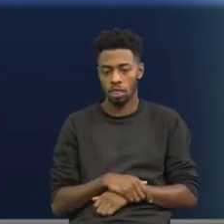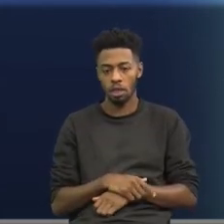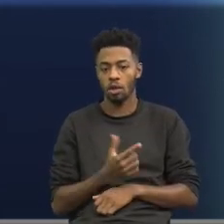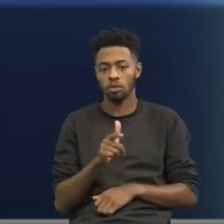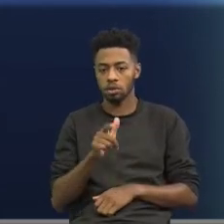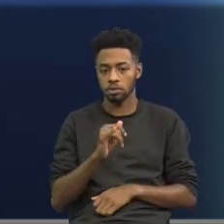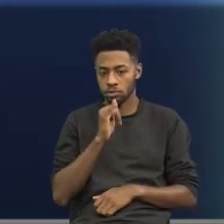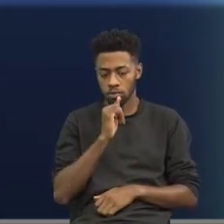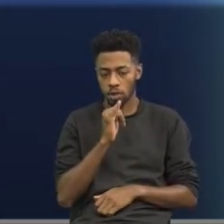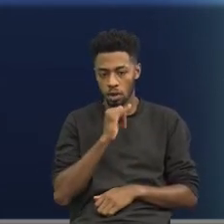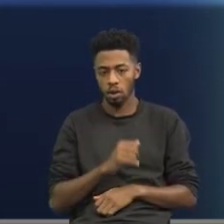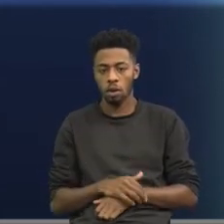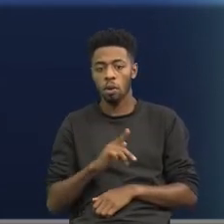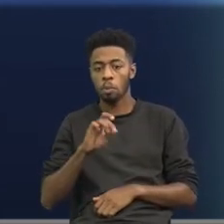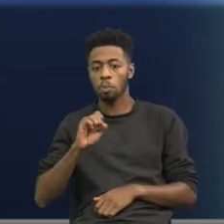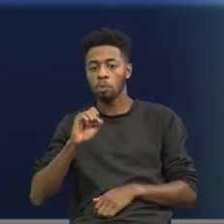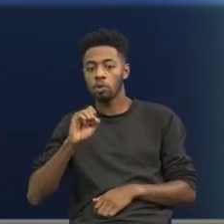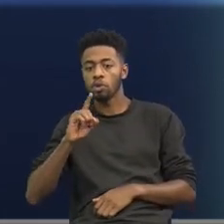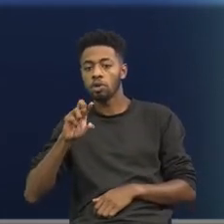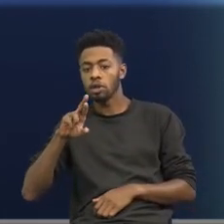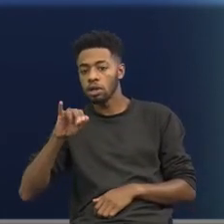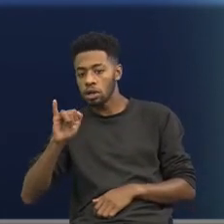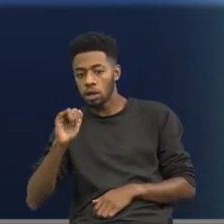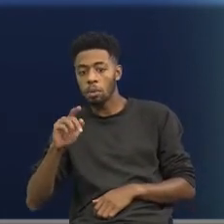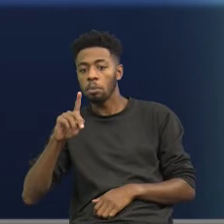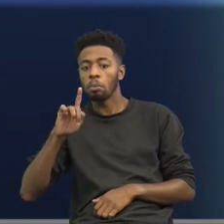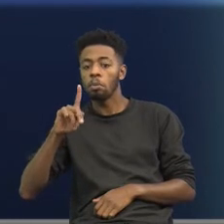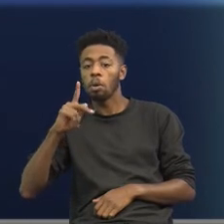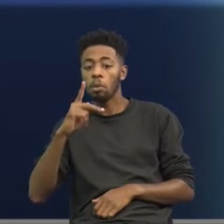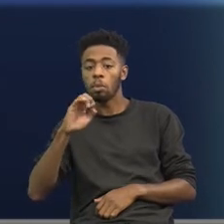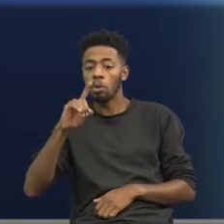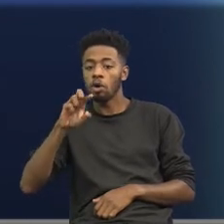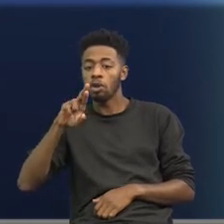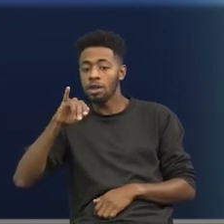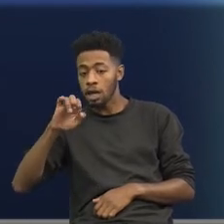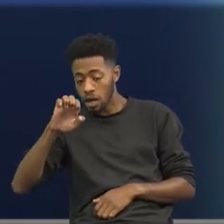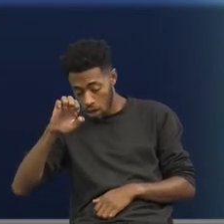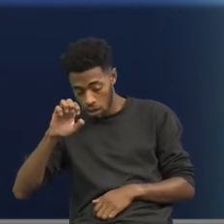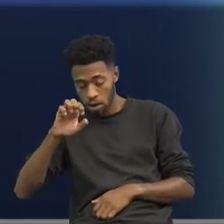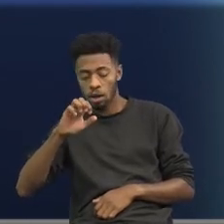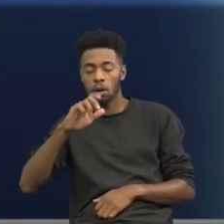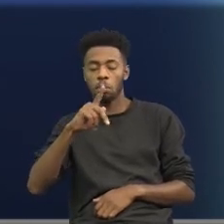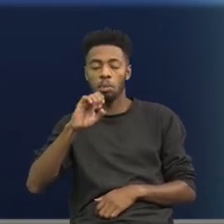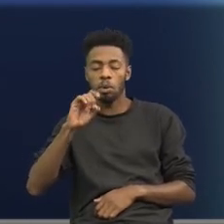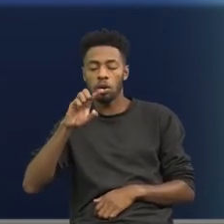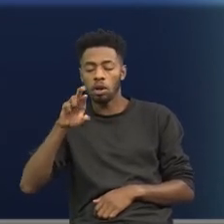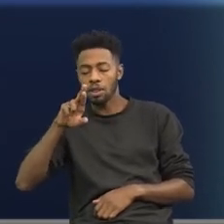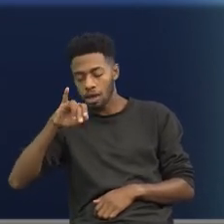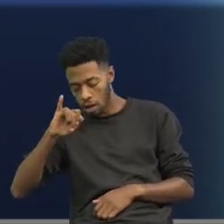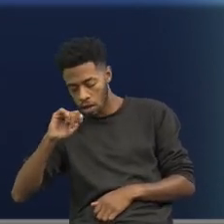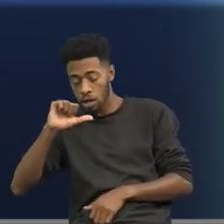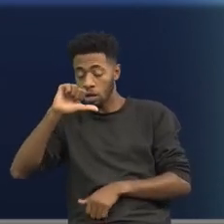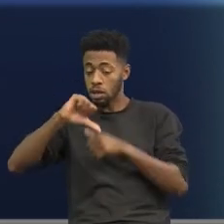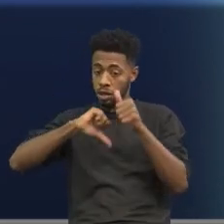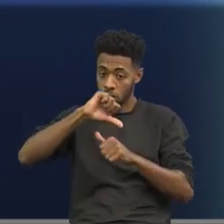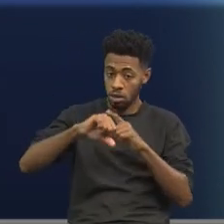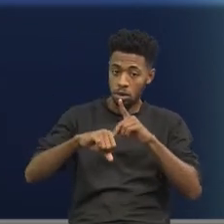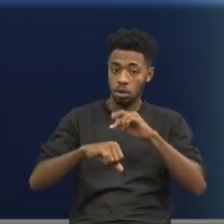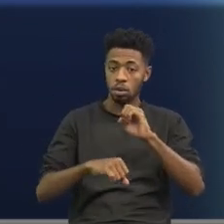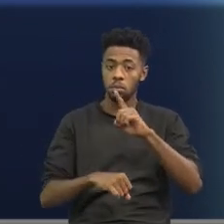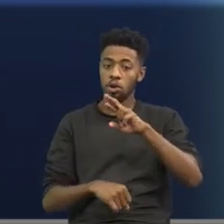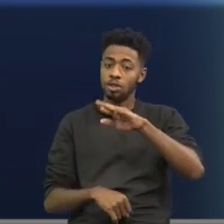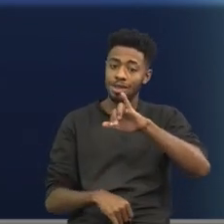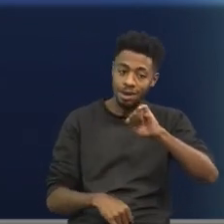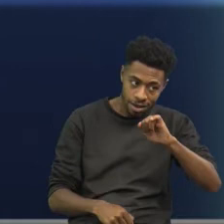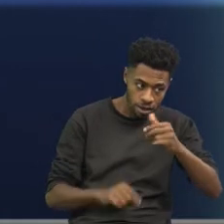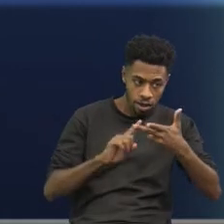poderei em poderia e o meu se transforma em seu. Essa é a transformação do discurso direto para o discurso indireto. Sua resposta na